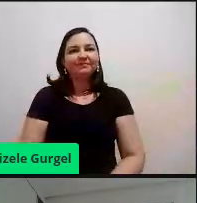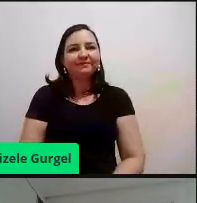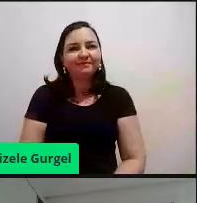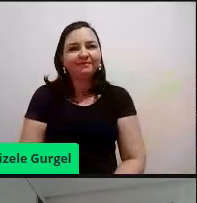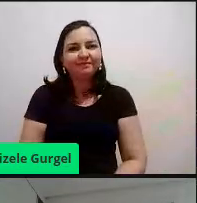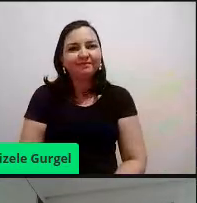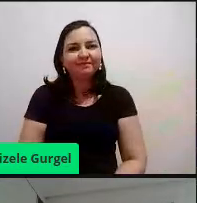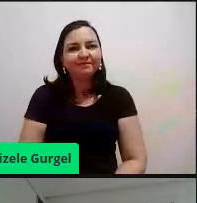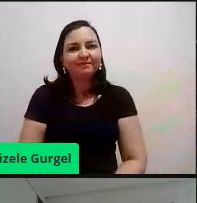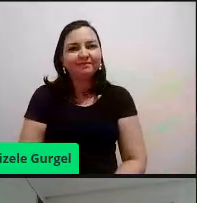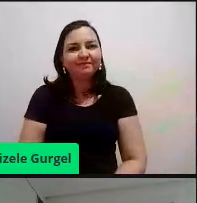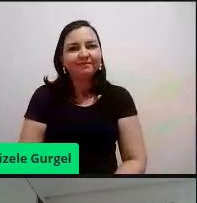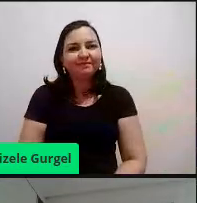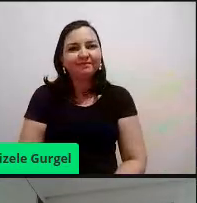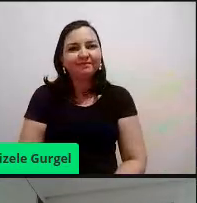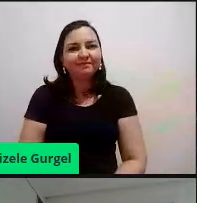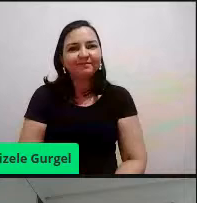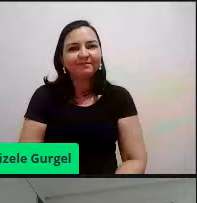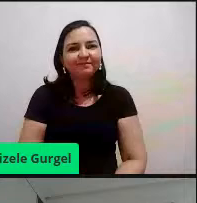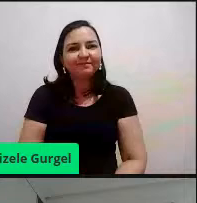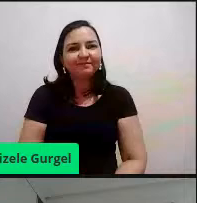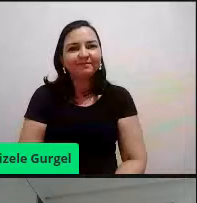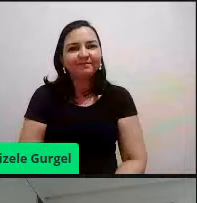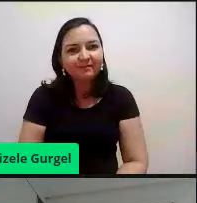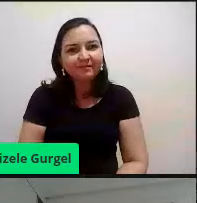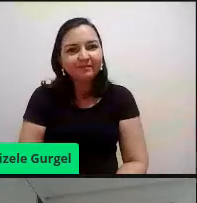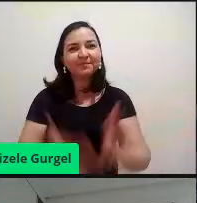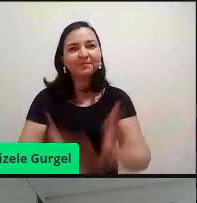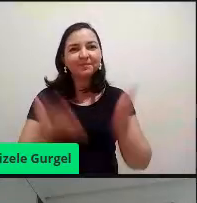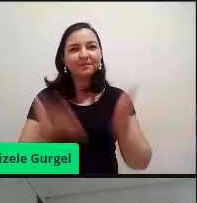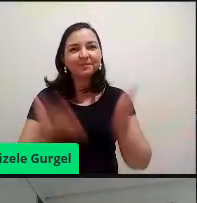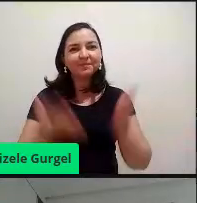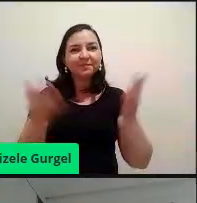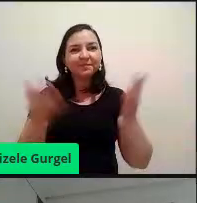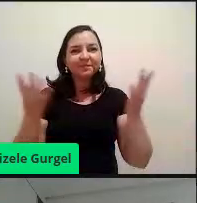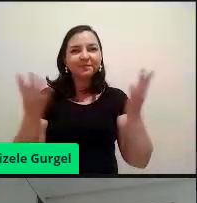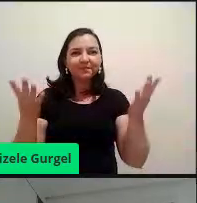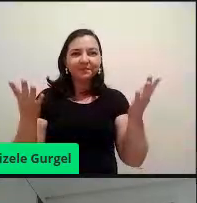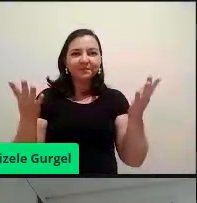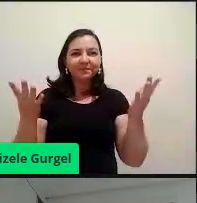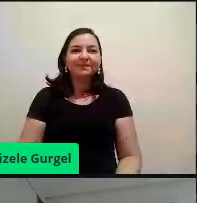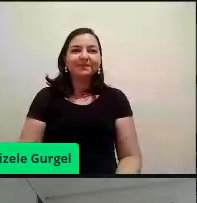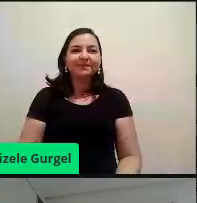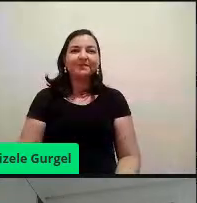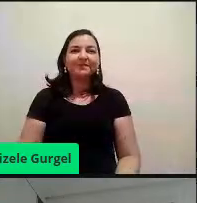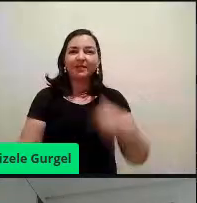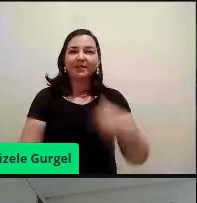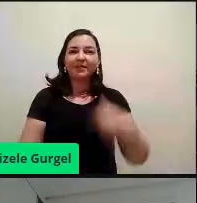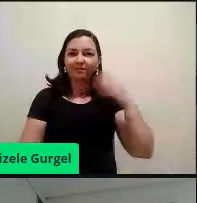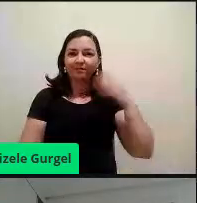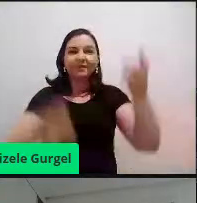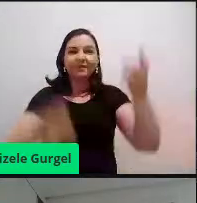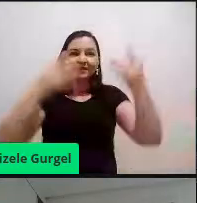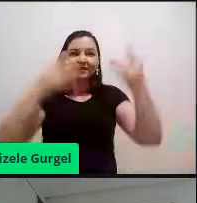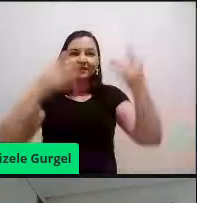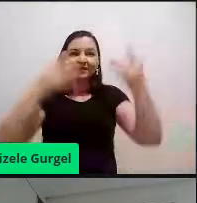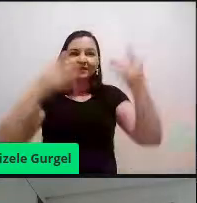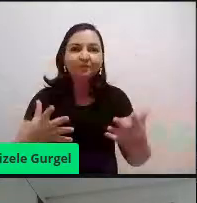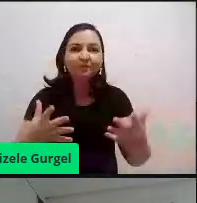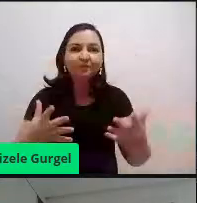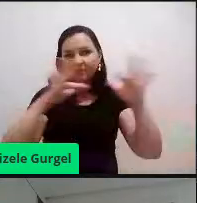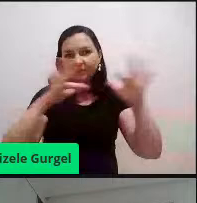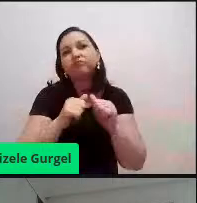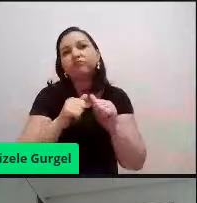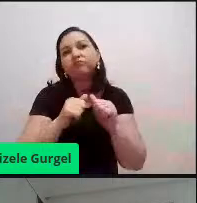Então, é, a gente estava previsto, né, encerrar um pouquinho antes, porque, né, pode-se ter algumas